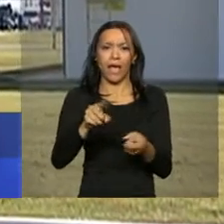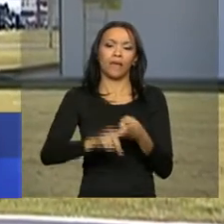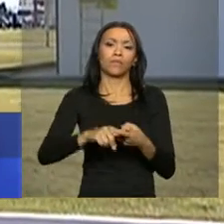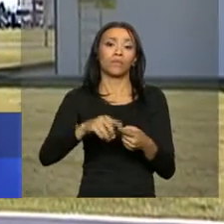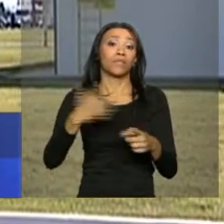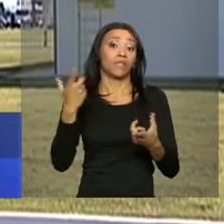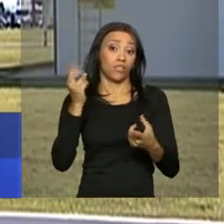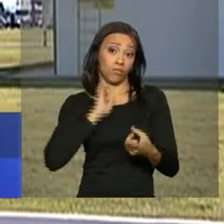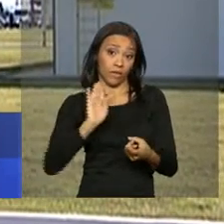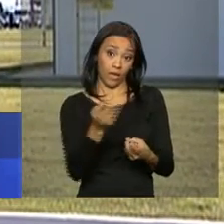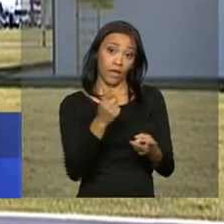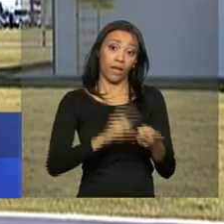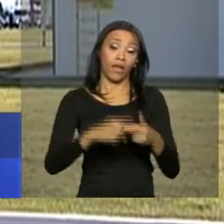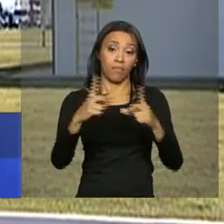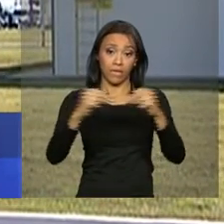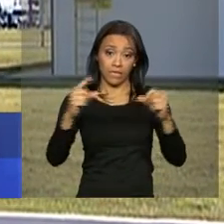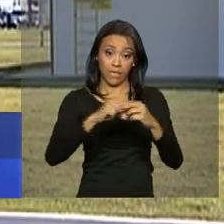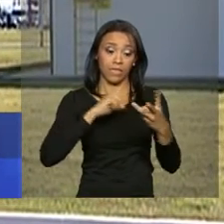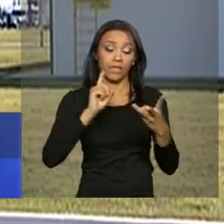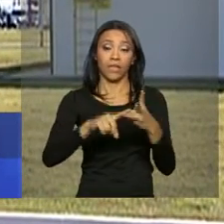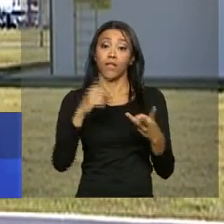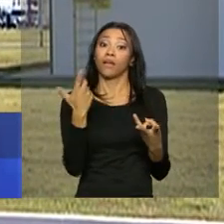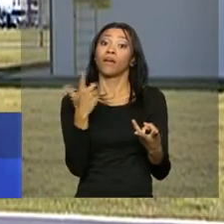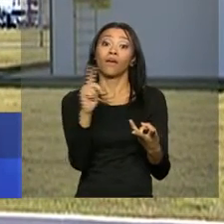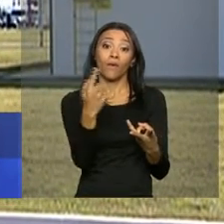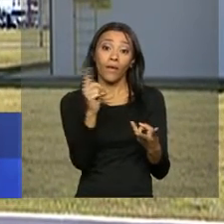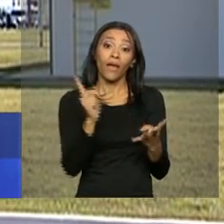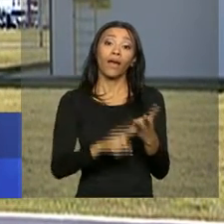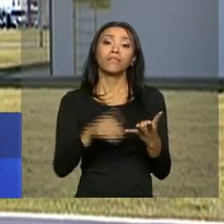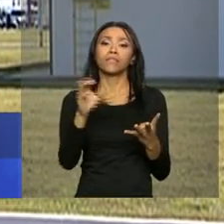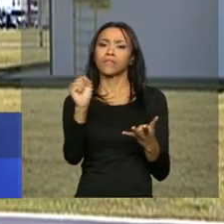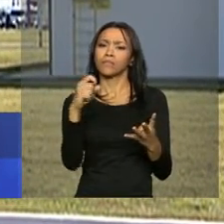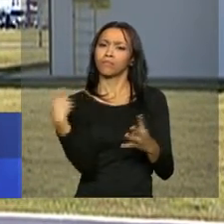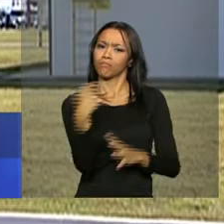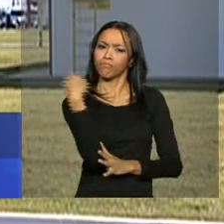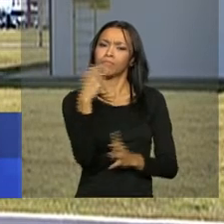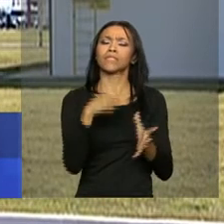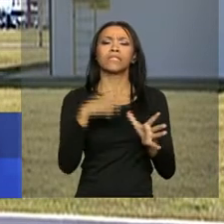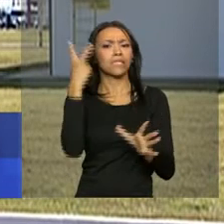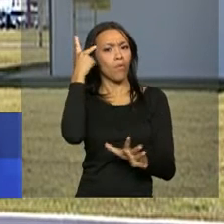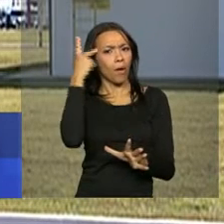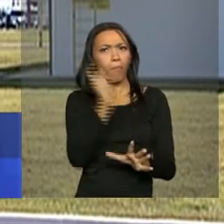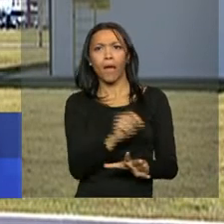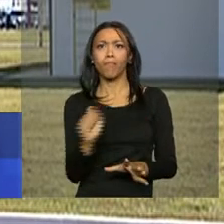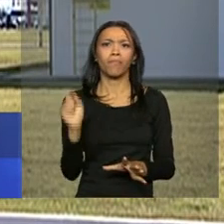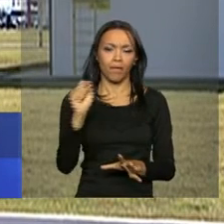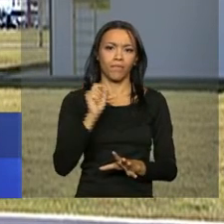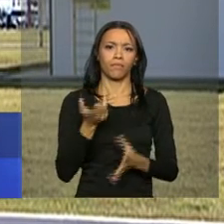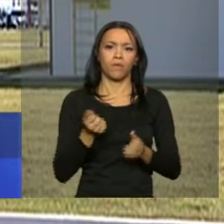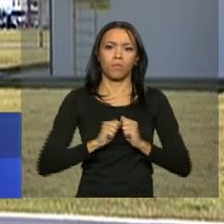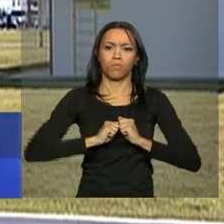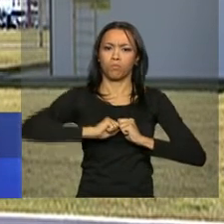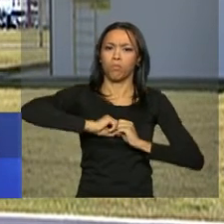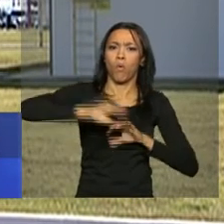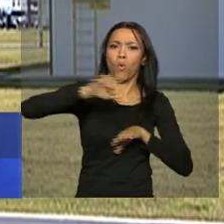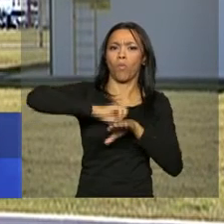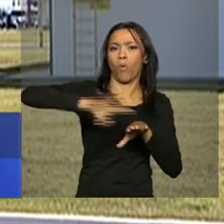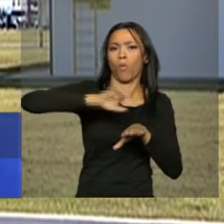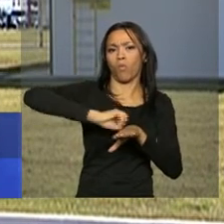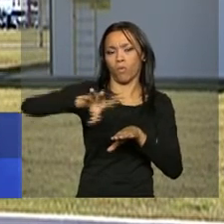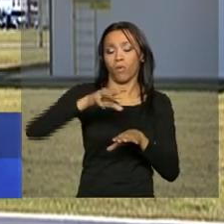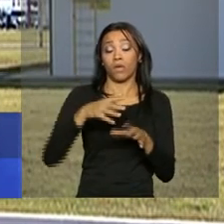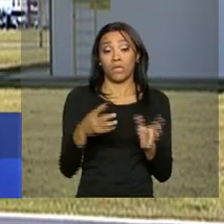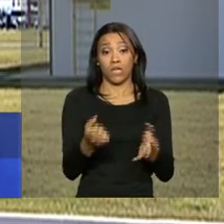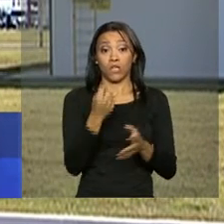Distrito Federal, Goiás, Mato Grosso, Mato Grosso do Sul e São Paulo. Durante as obras, 2 mil